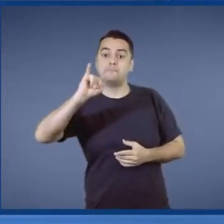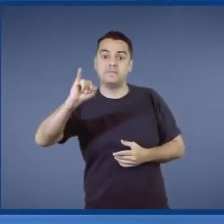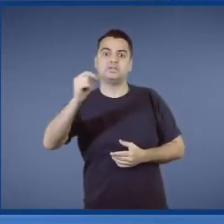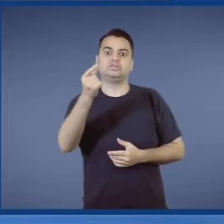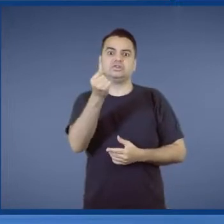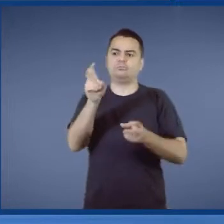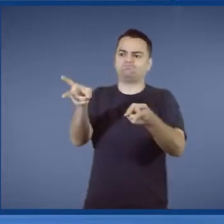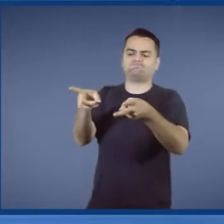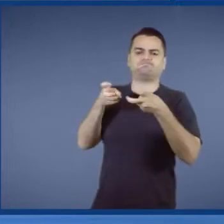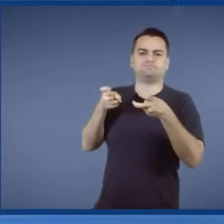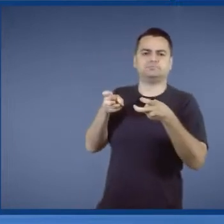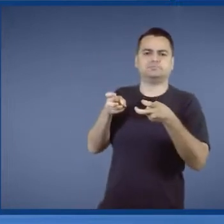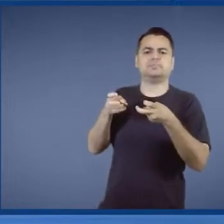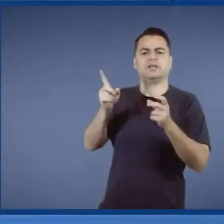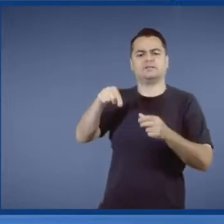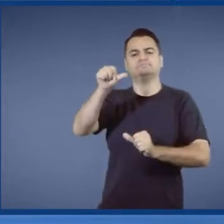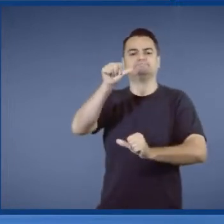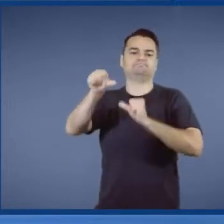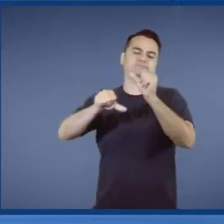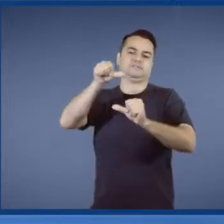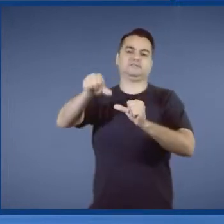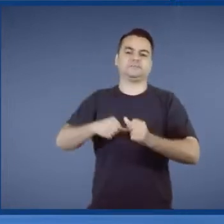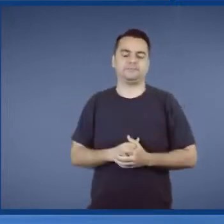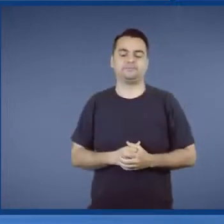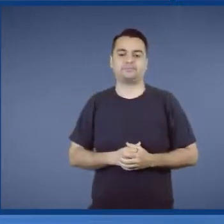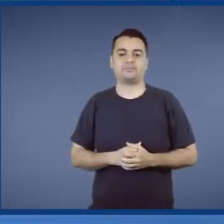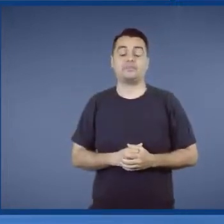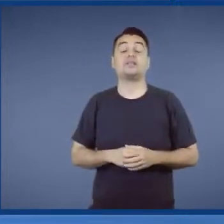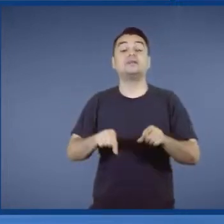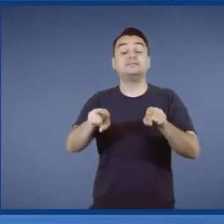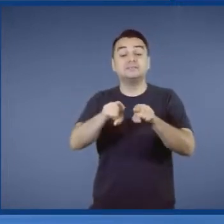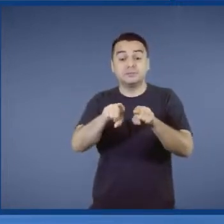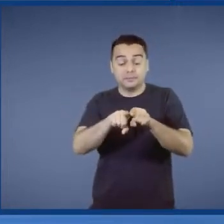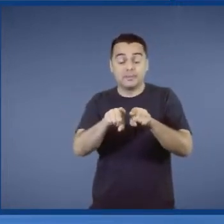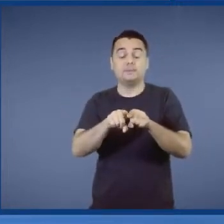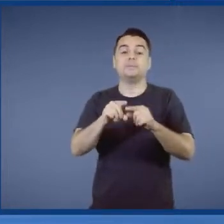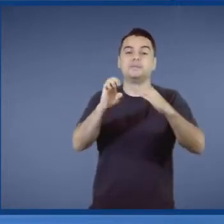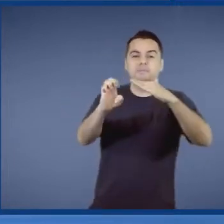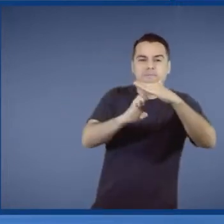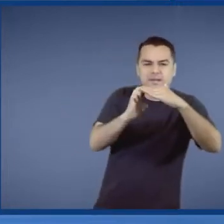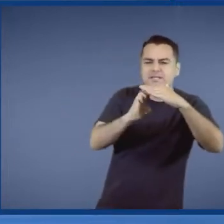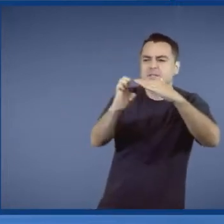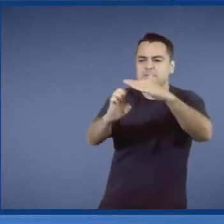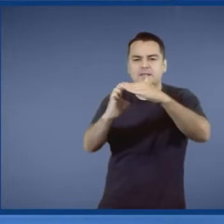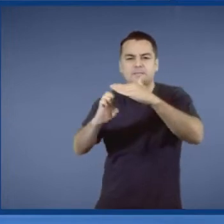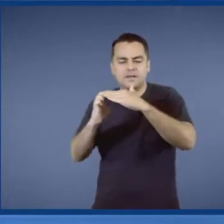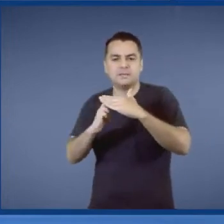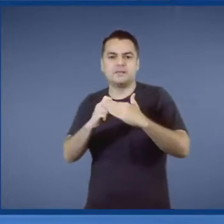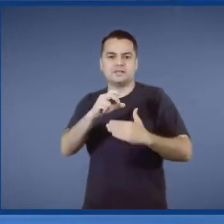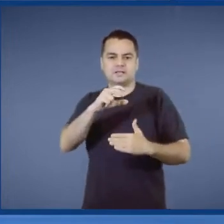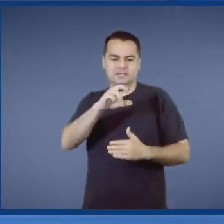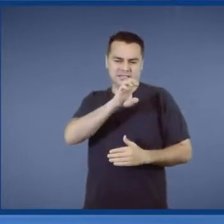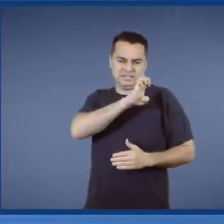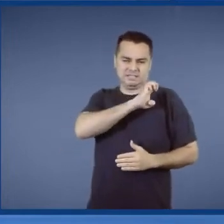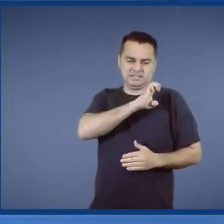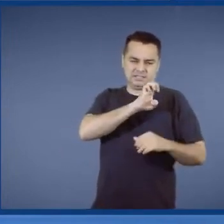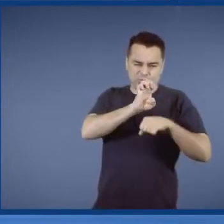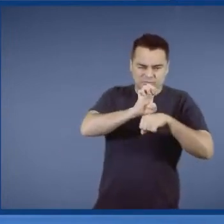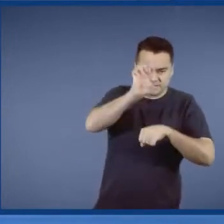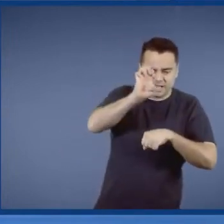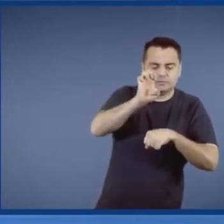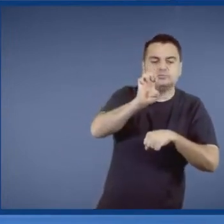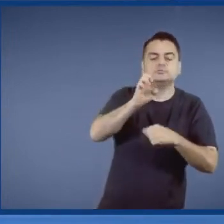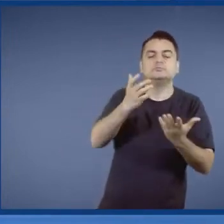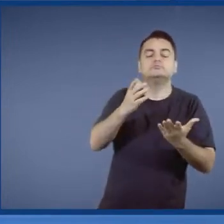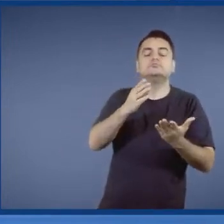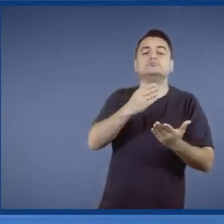Isso é transformação. As estatais tiveram excelente resultado. Milagre? Não. É uma aliança